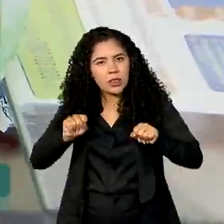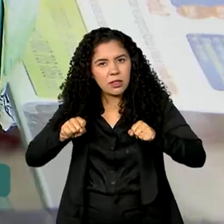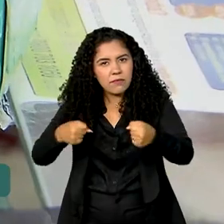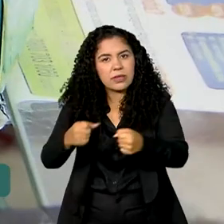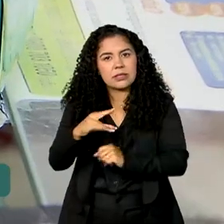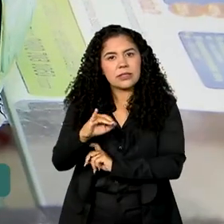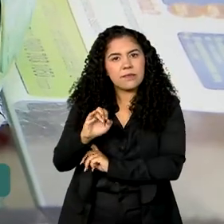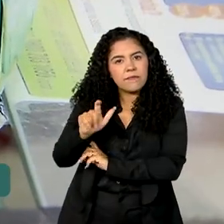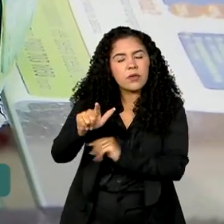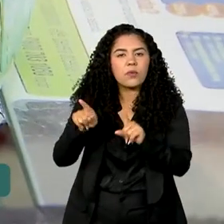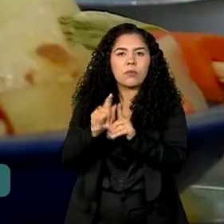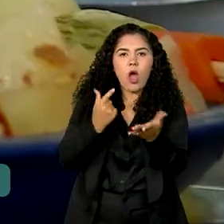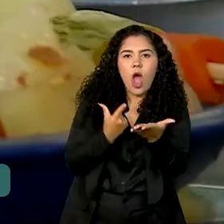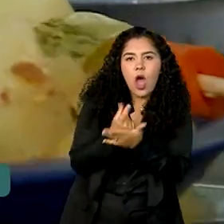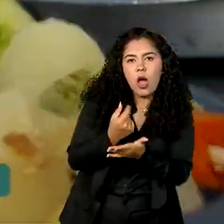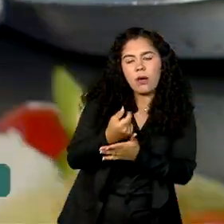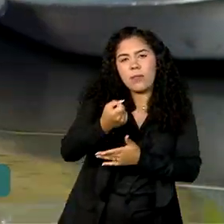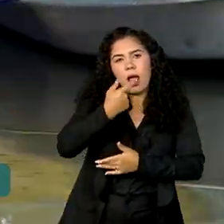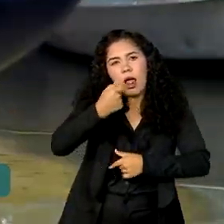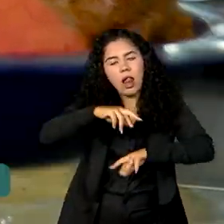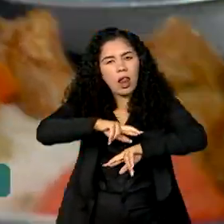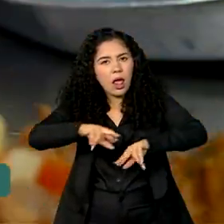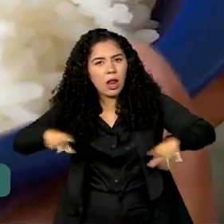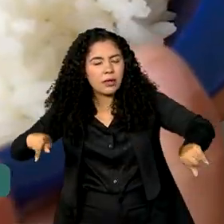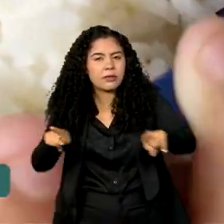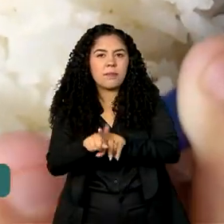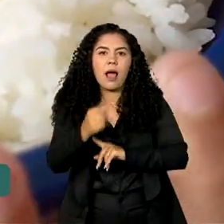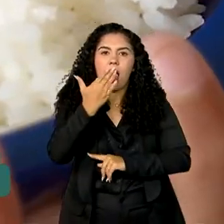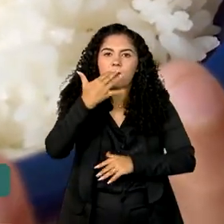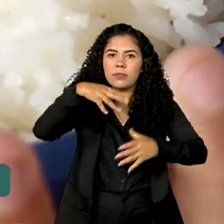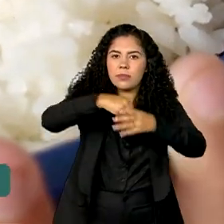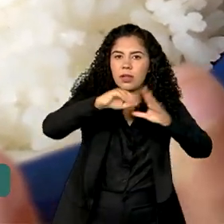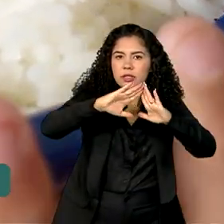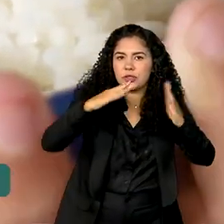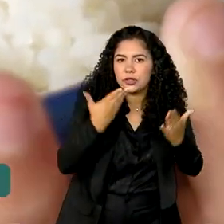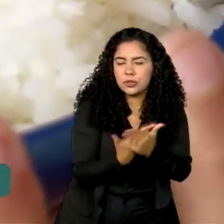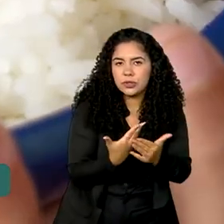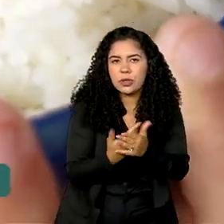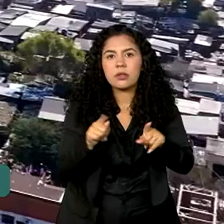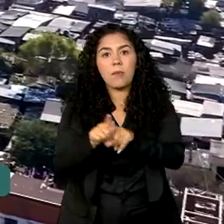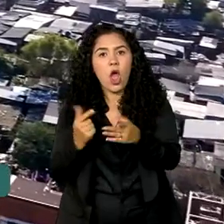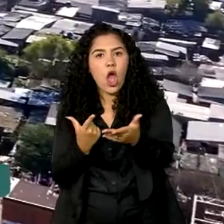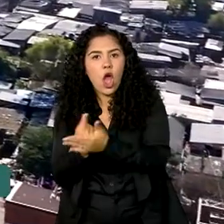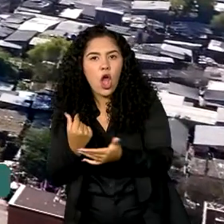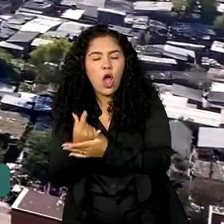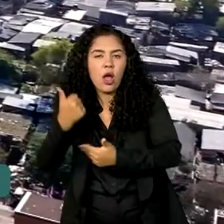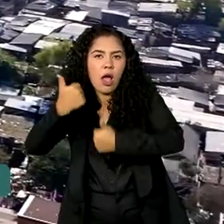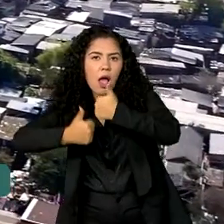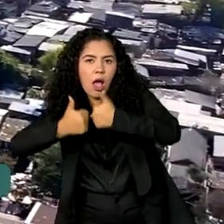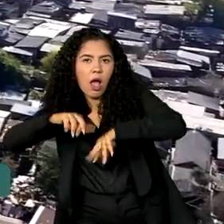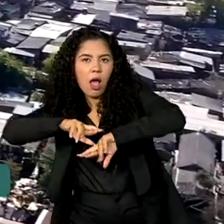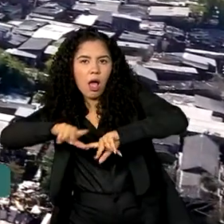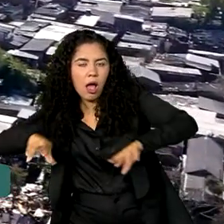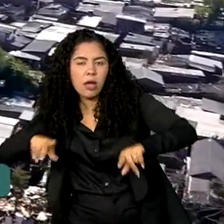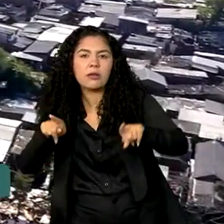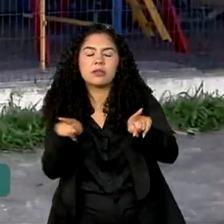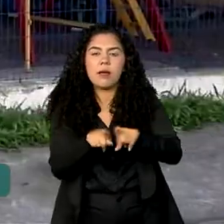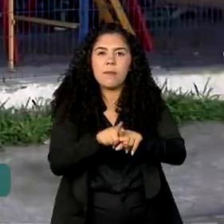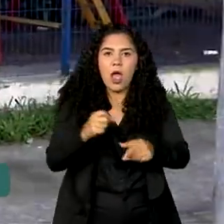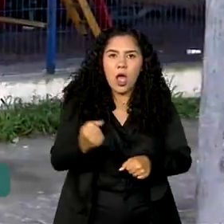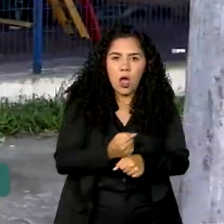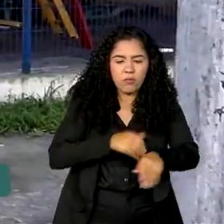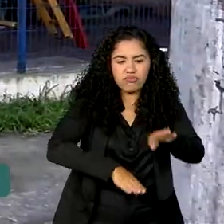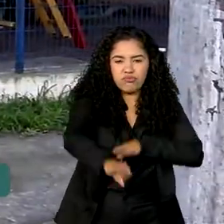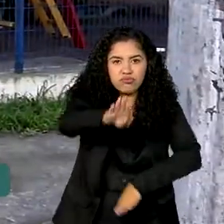na compra de medicamentos, alimentação escolar, aquisição de arroz, reconstrução de rodovias,